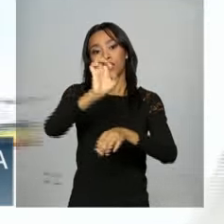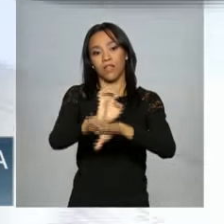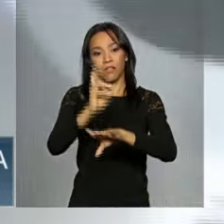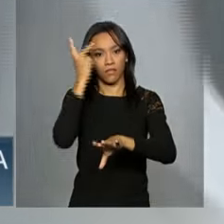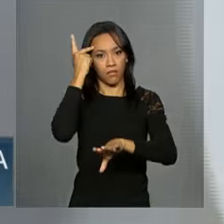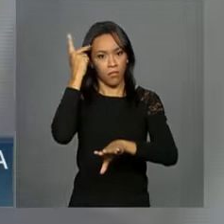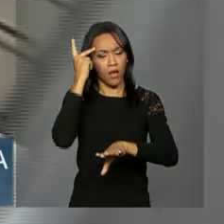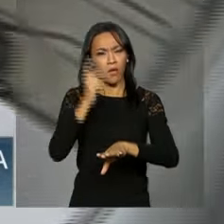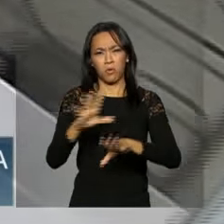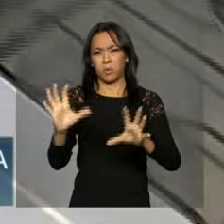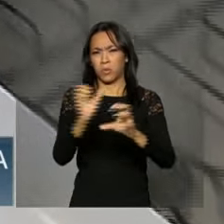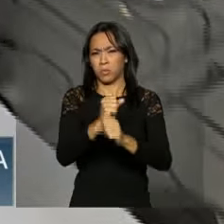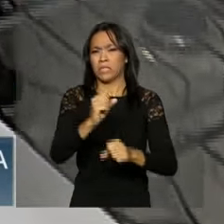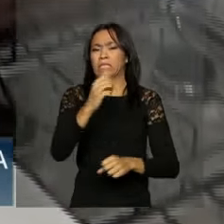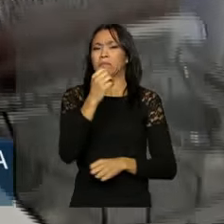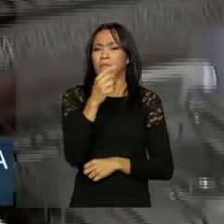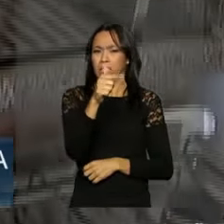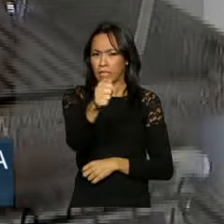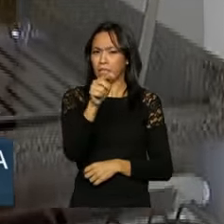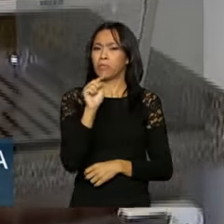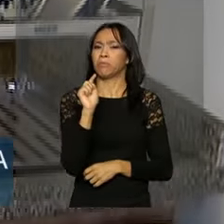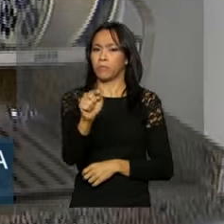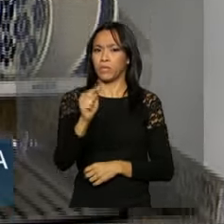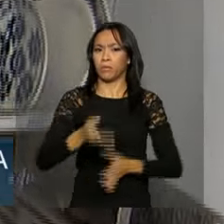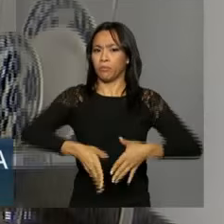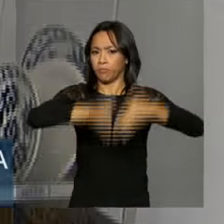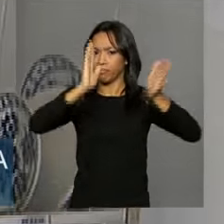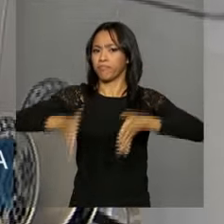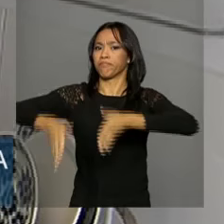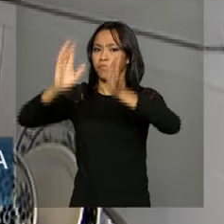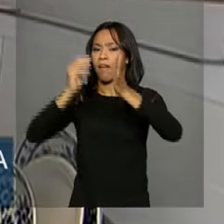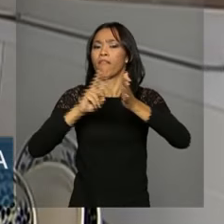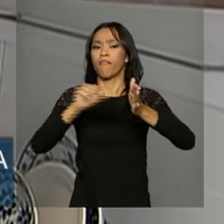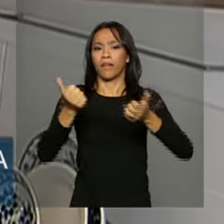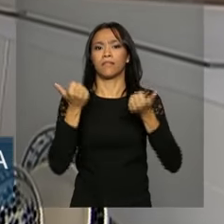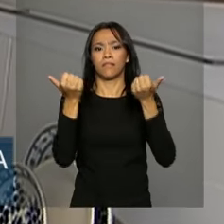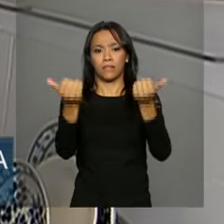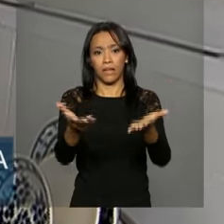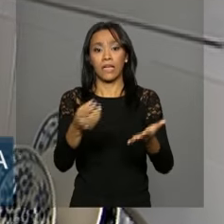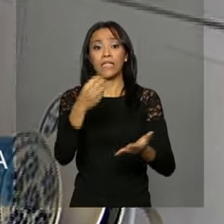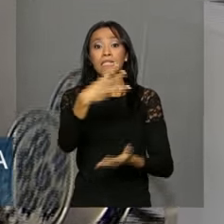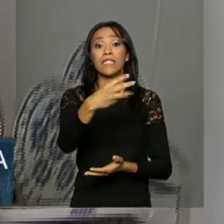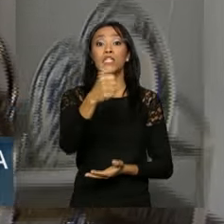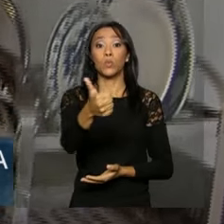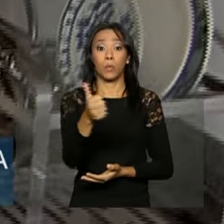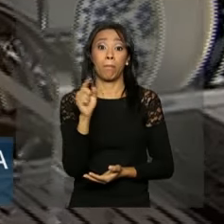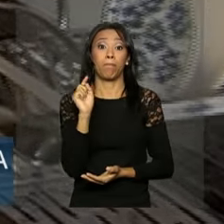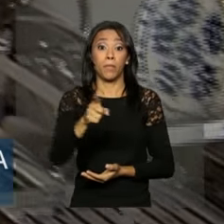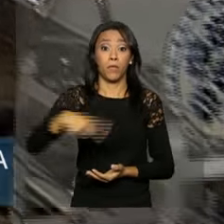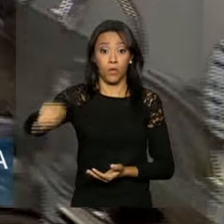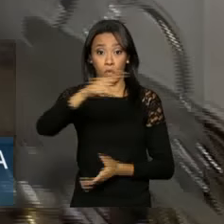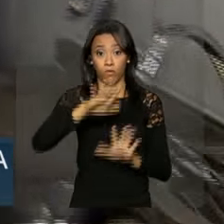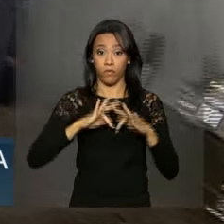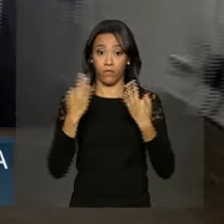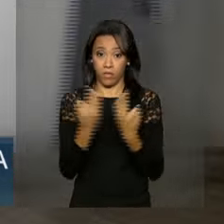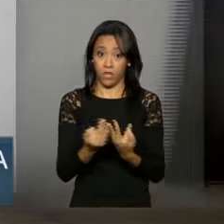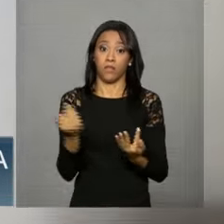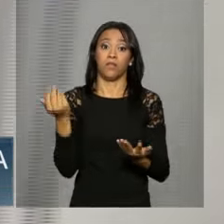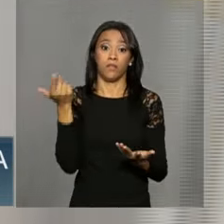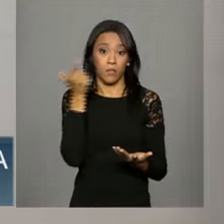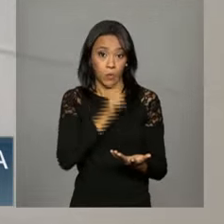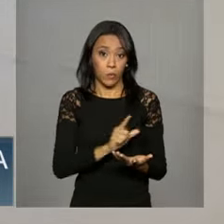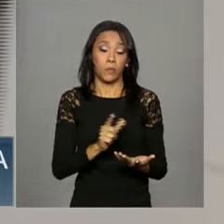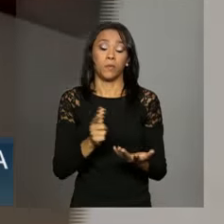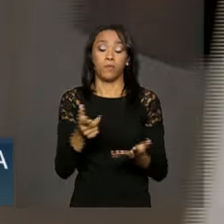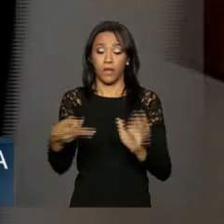de 7 mil apartamentos que vão beneficiar 31 mil pessoas em todo o país. São 2